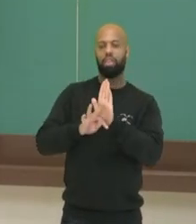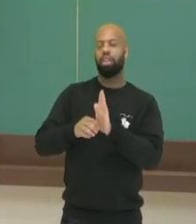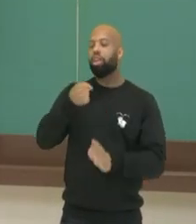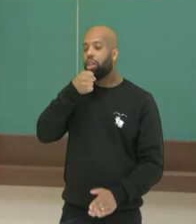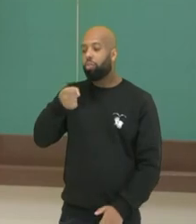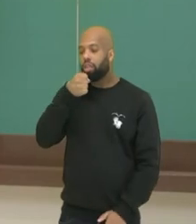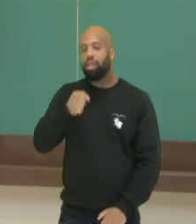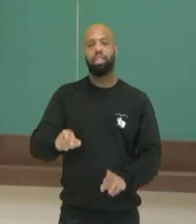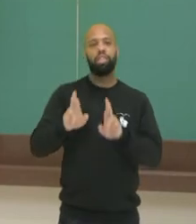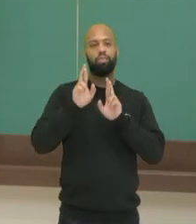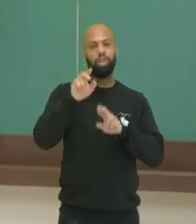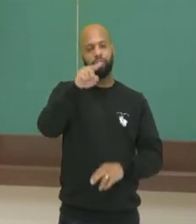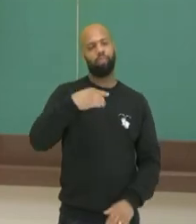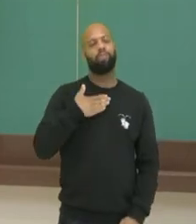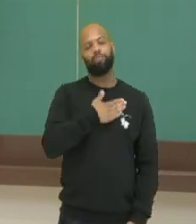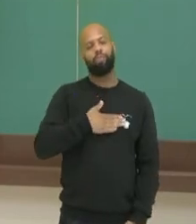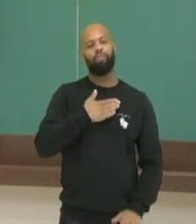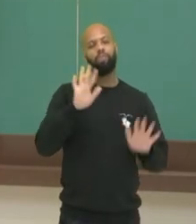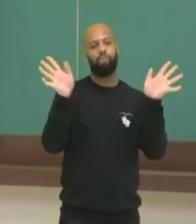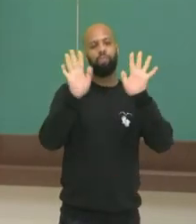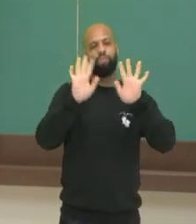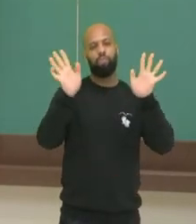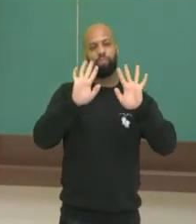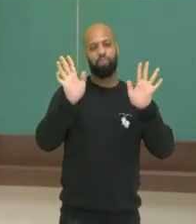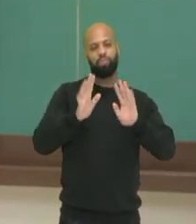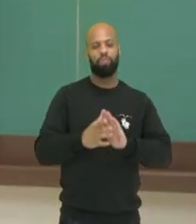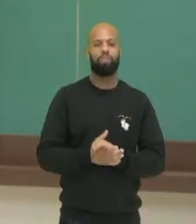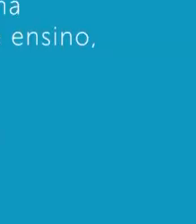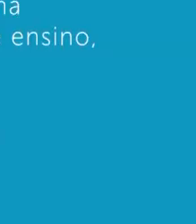reportagem. Espero que vocês tenham gostado. Até breve!